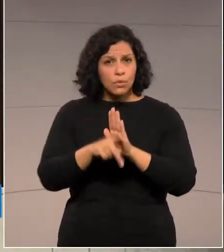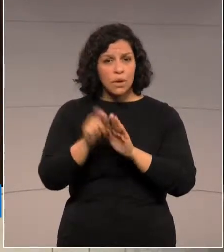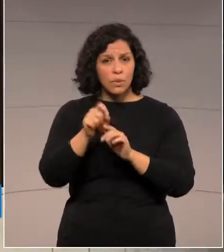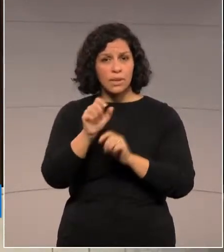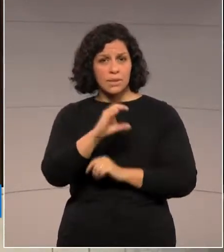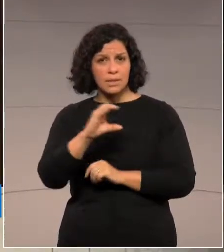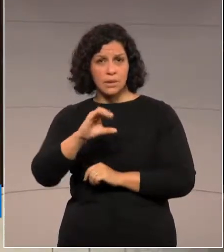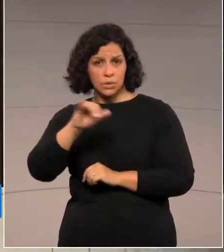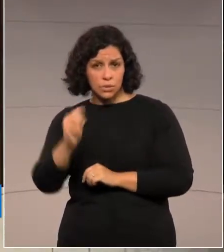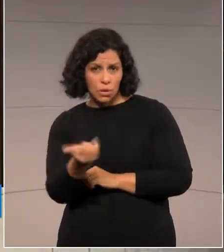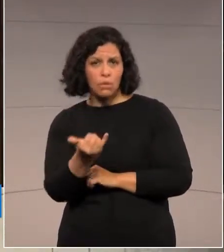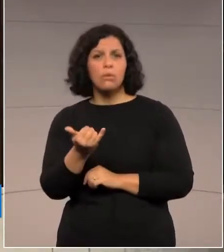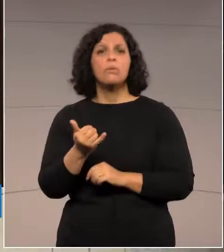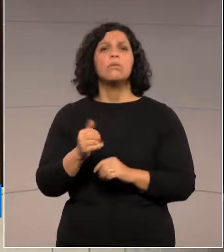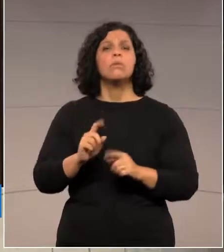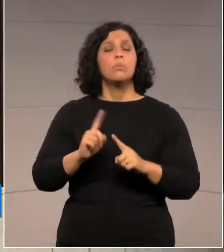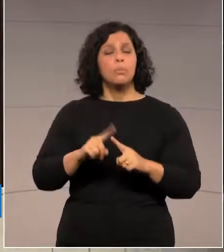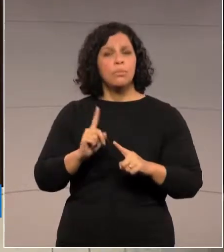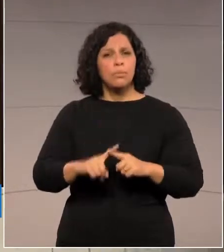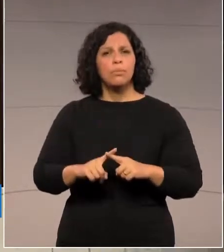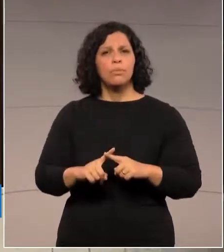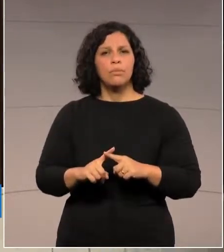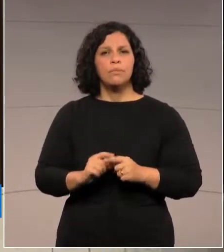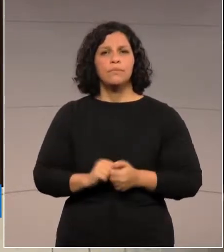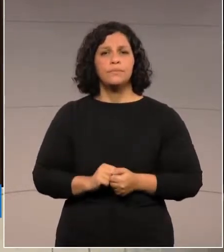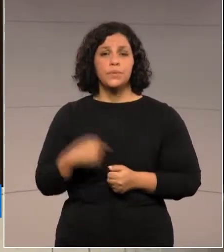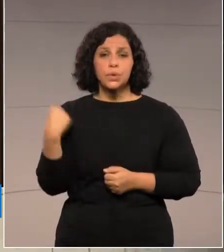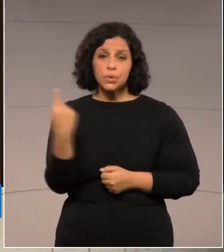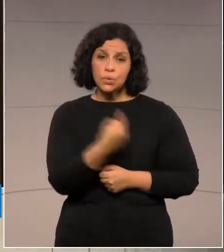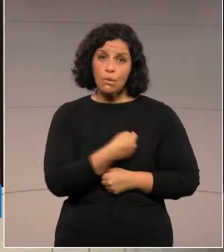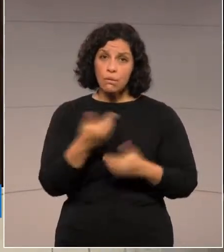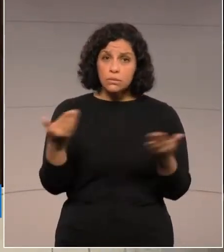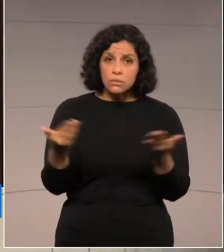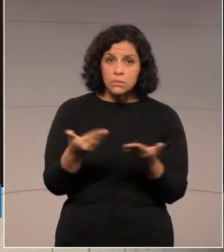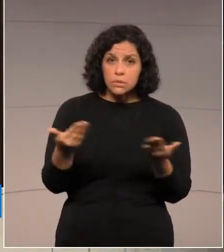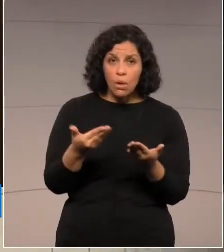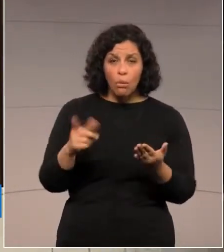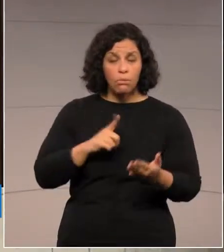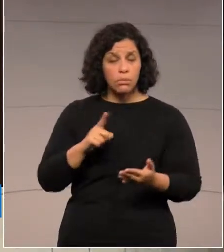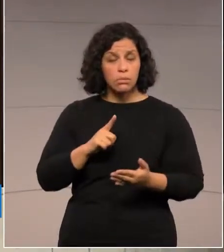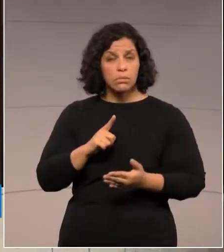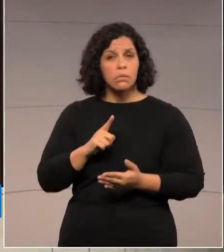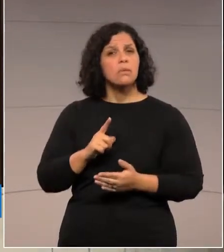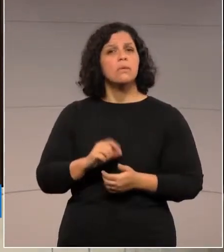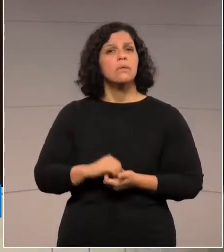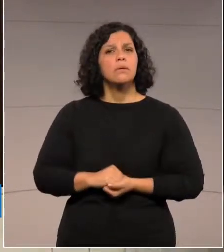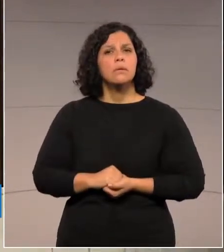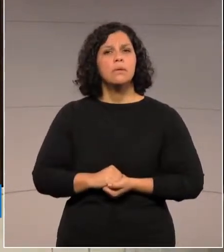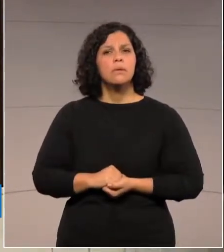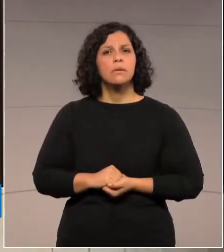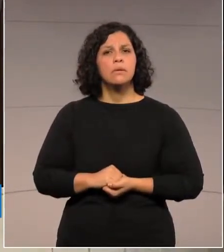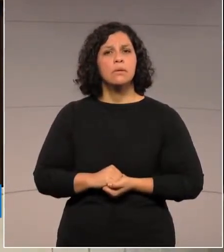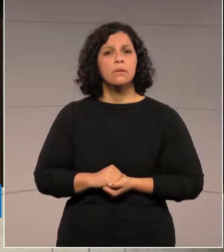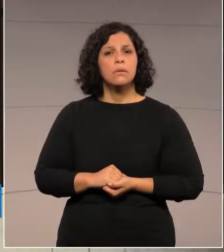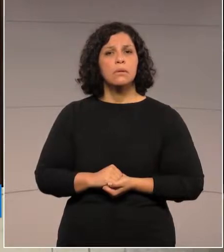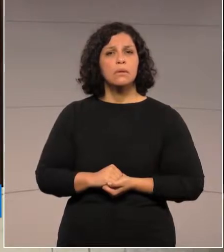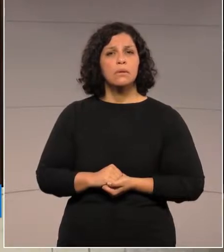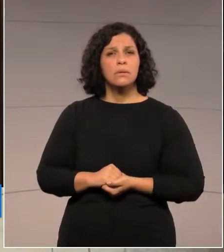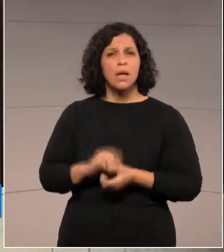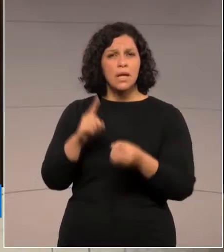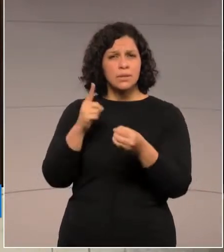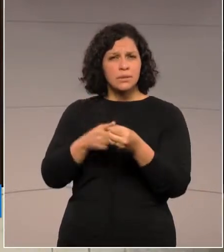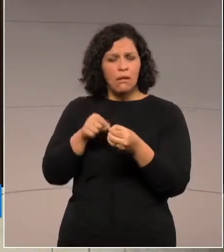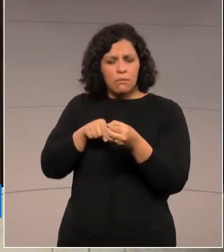CCJ, porque nós estamos enfrentando no interior do nosso